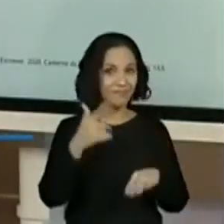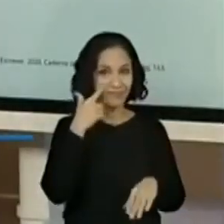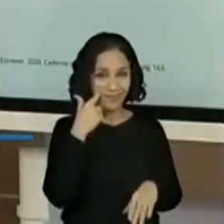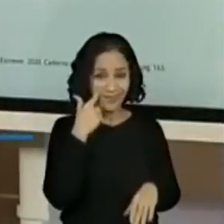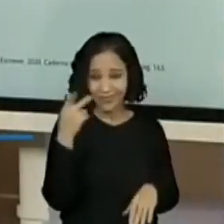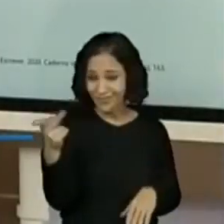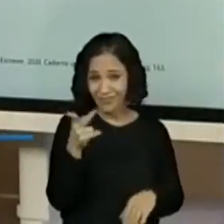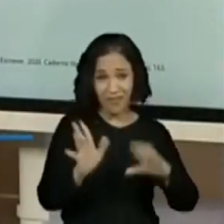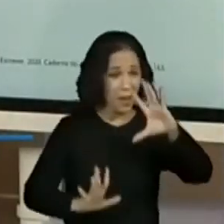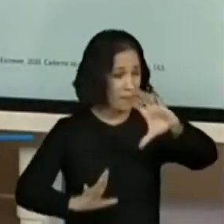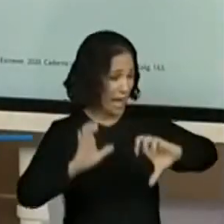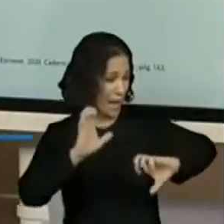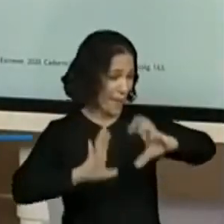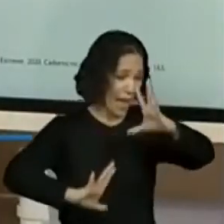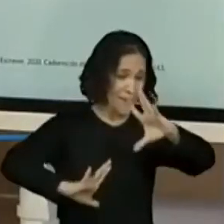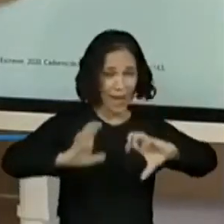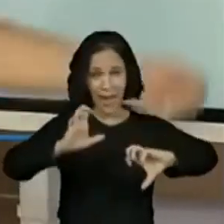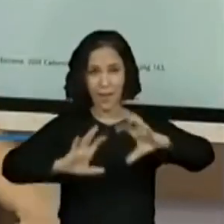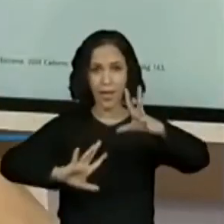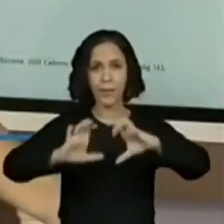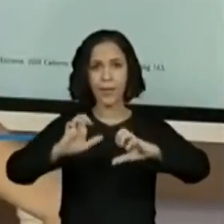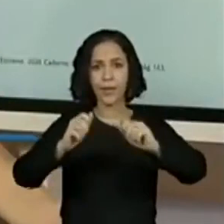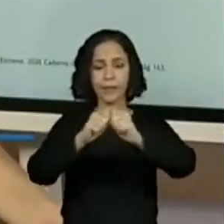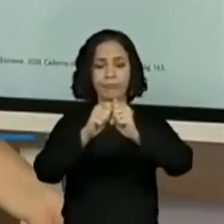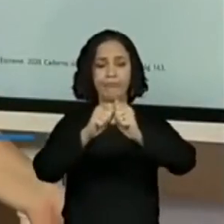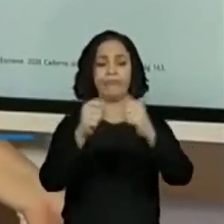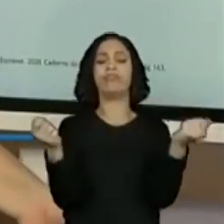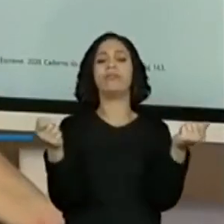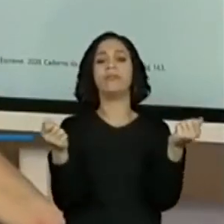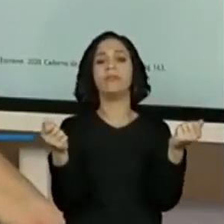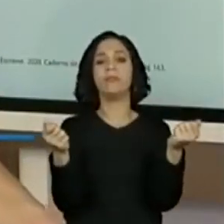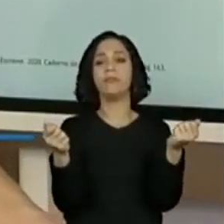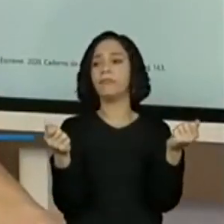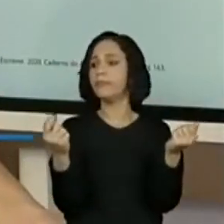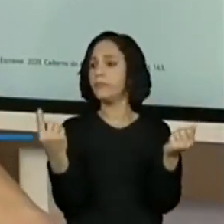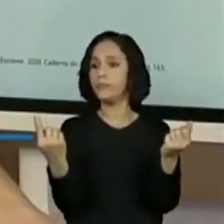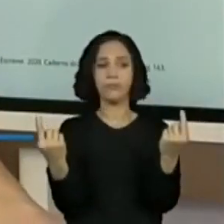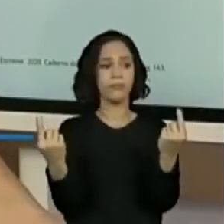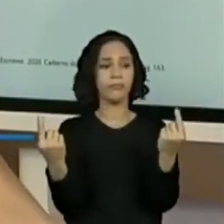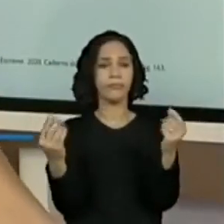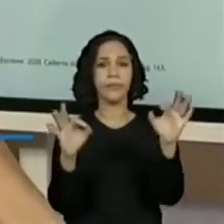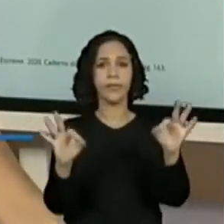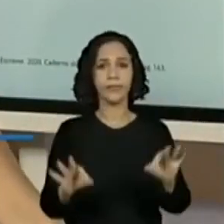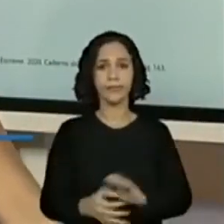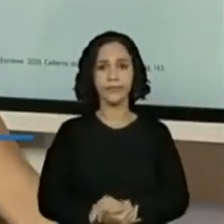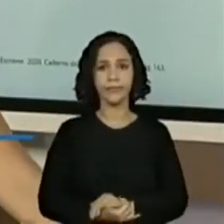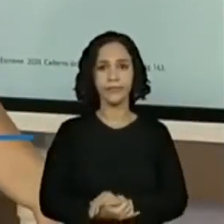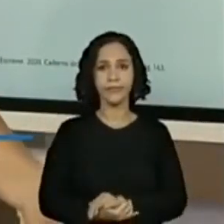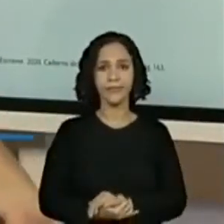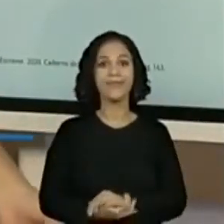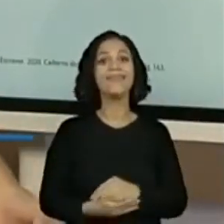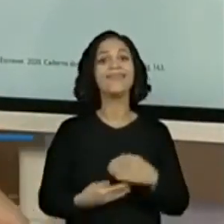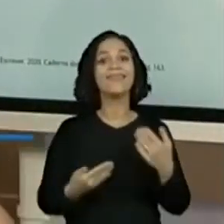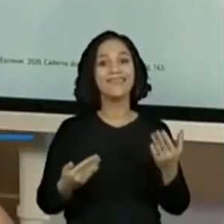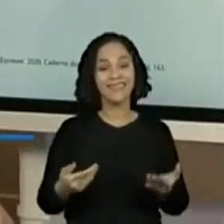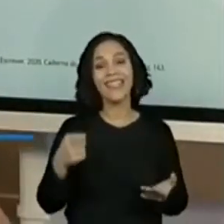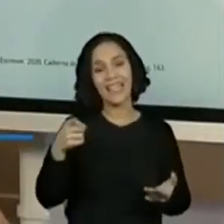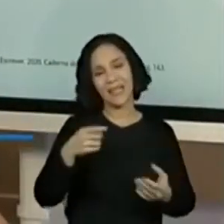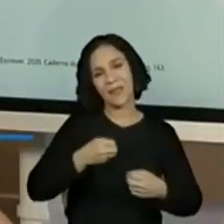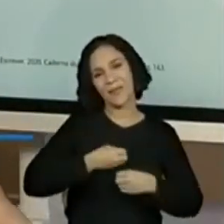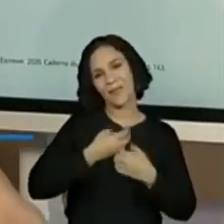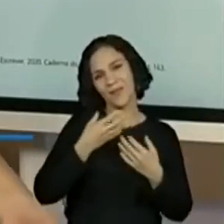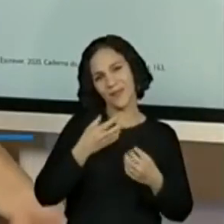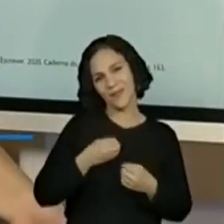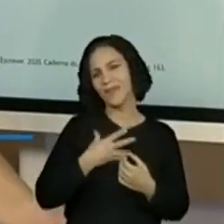duas brigaram pela boneca, que acabaram destruindo a boneca e ficaram sem. Essa é um poema,